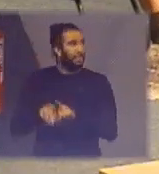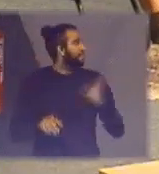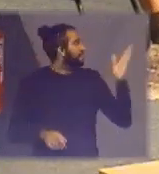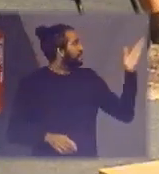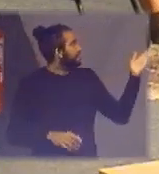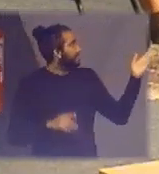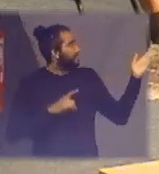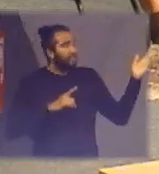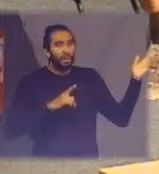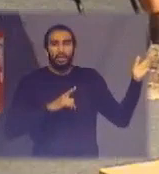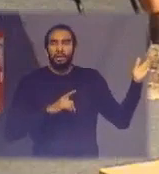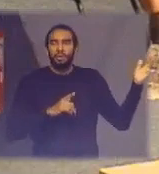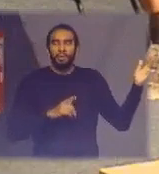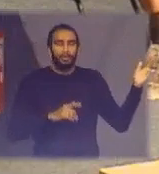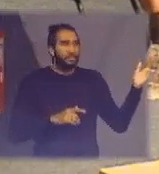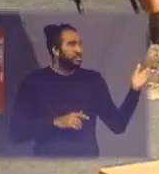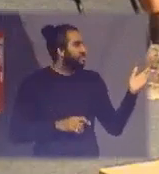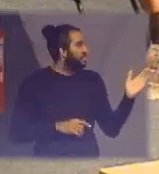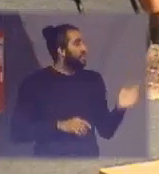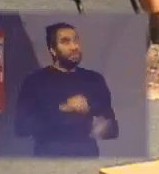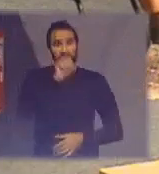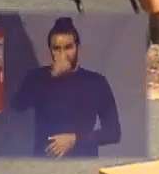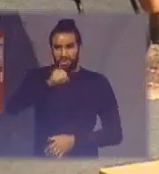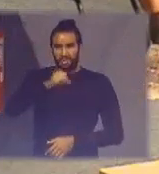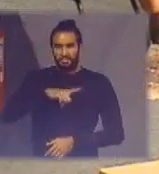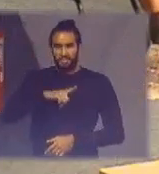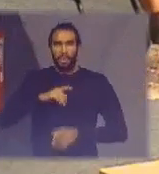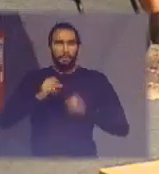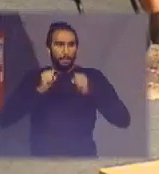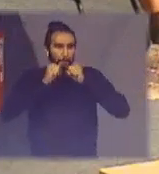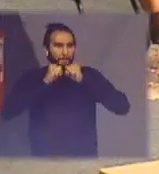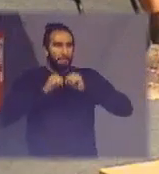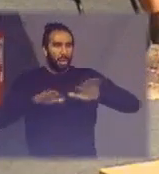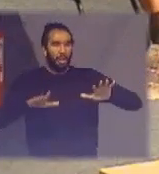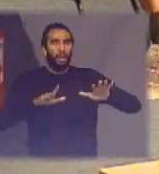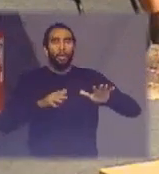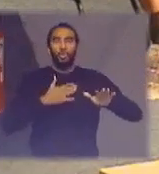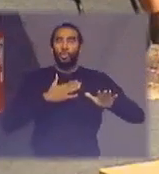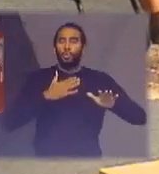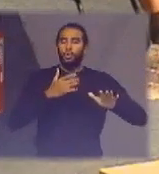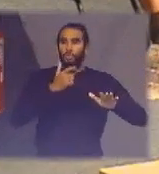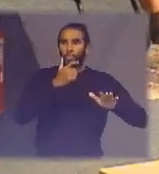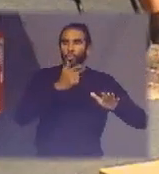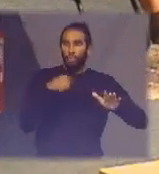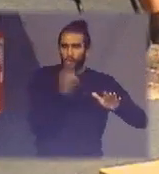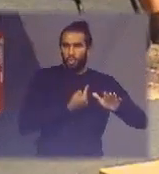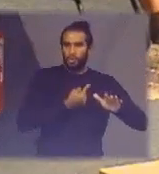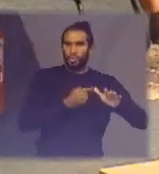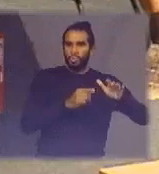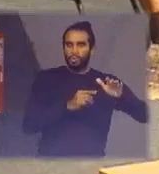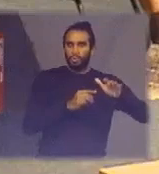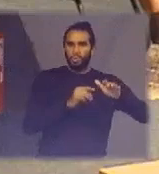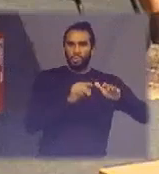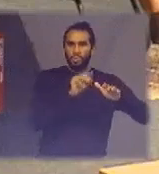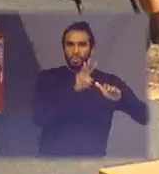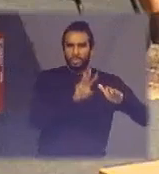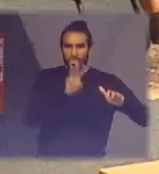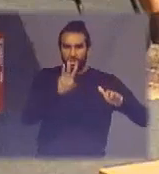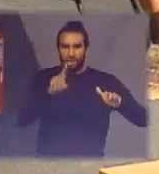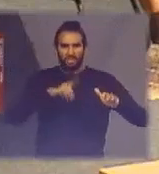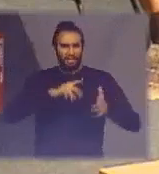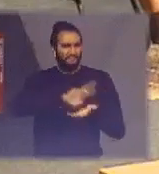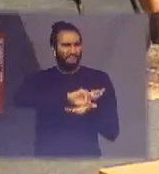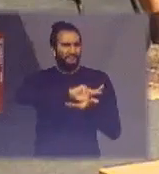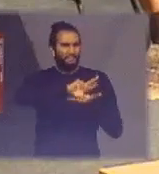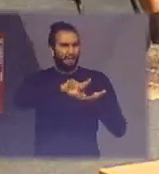material de divulgação sim temos no nosso site a gente tem uma série de materiais e panfletos